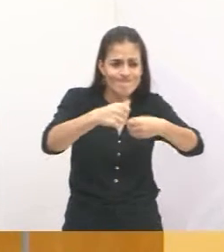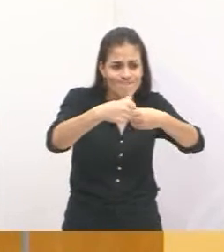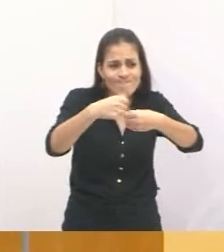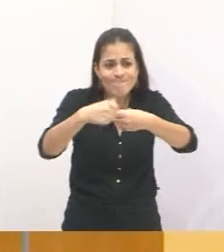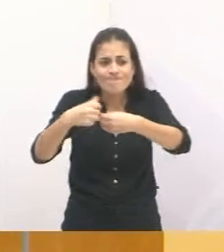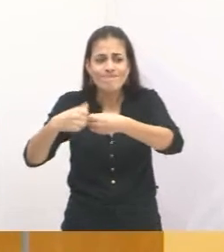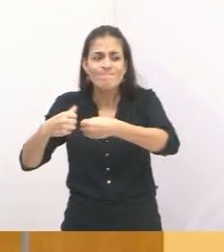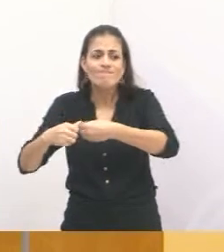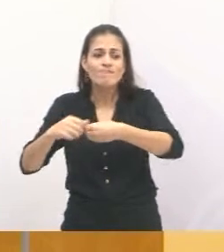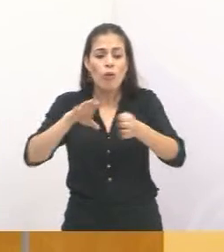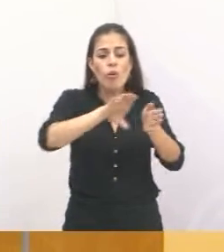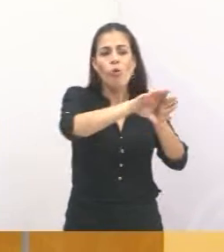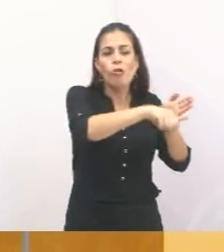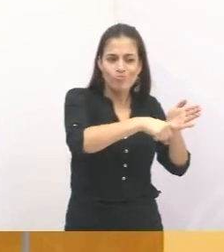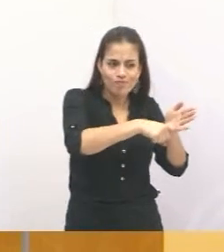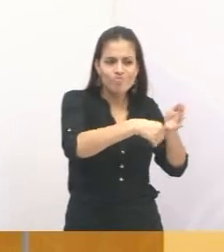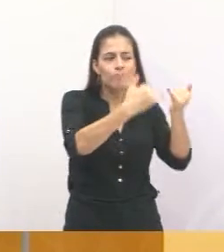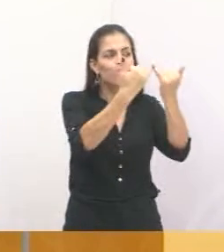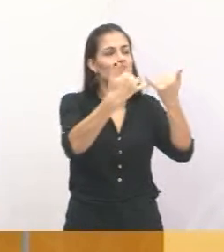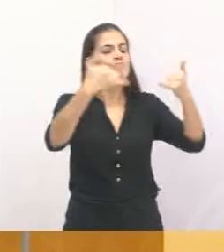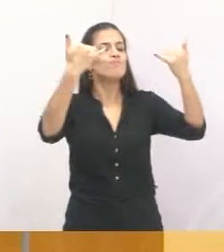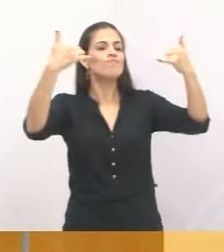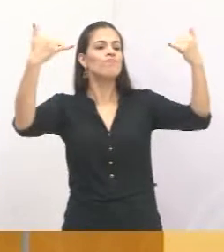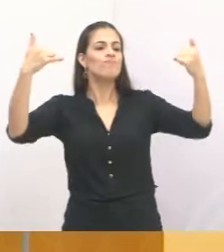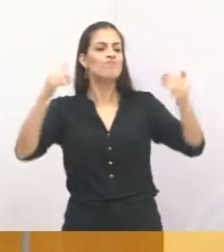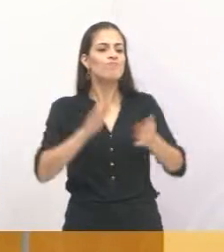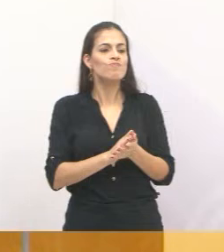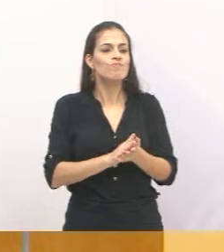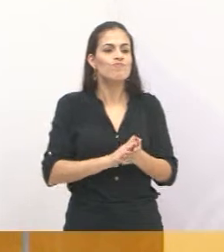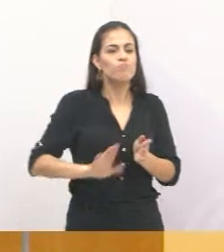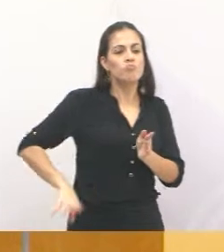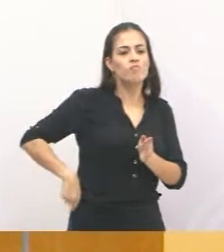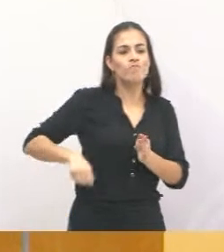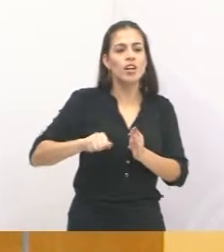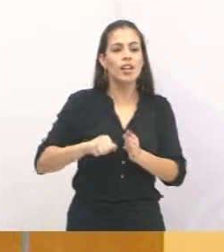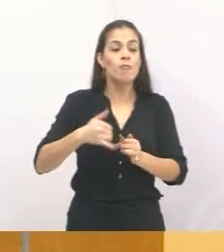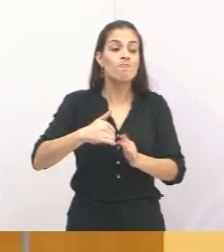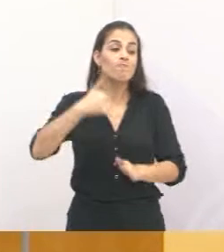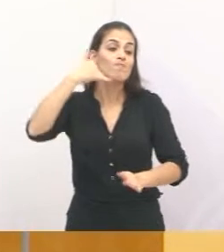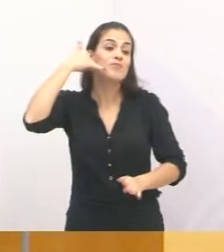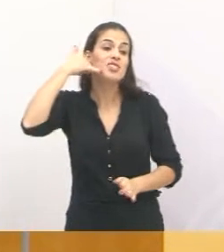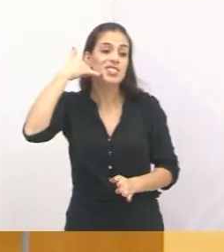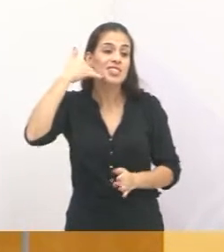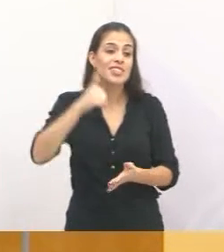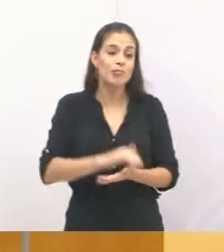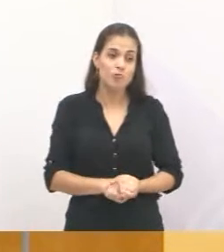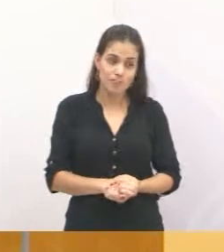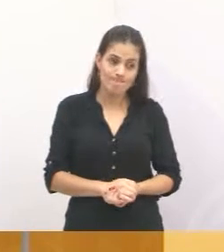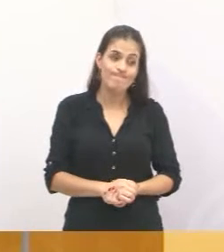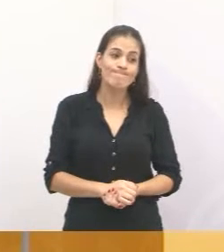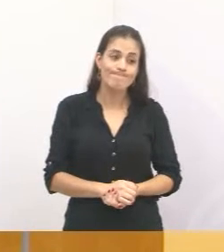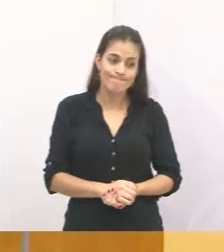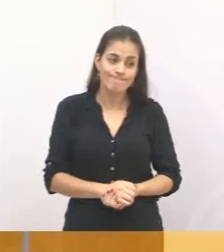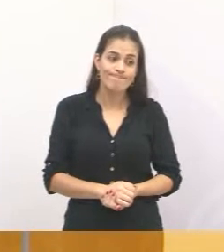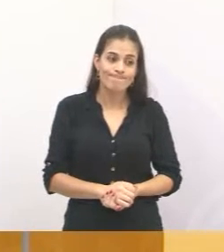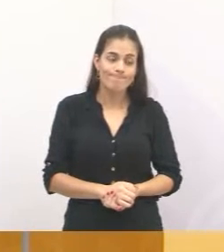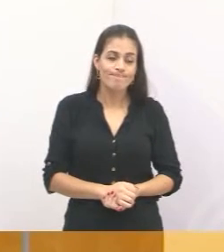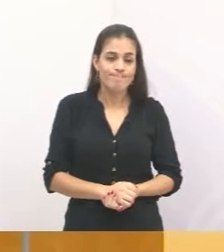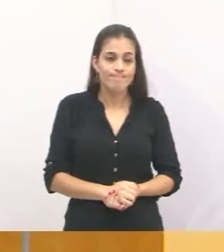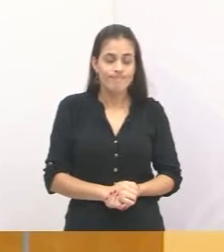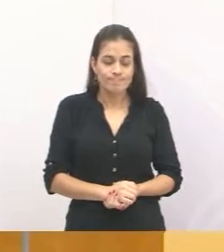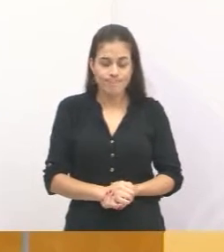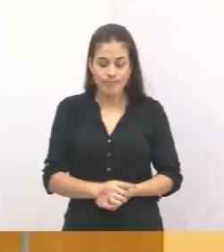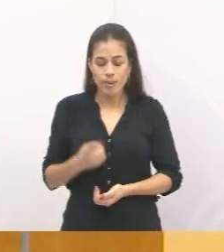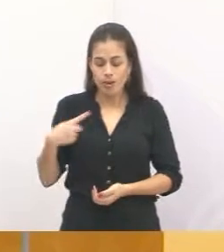fio, rouba uma carteira, rouba um celular, faz um pequeno delito num lugar, em outro.